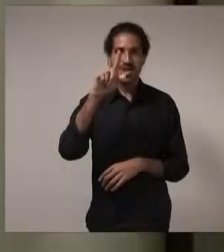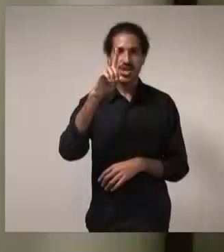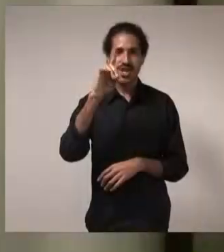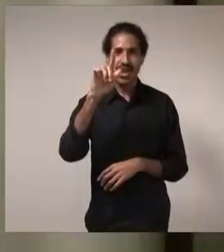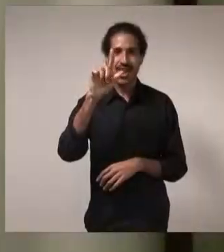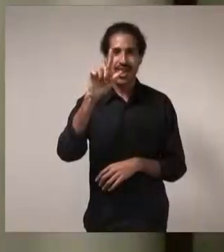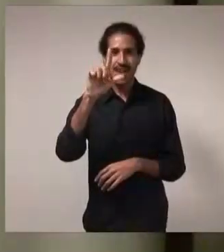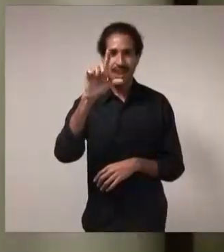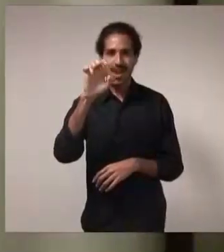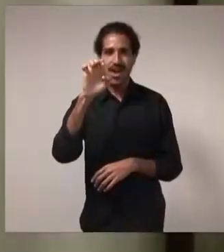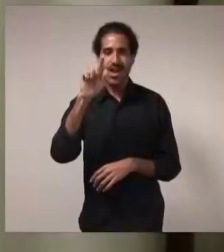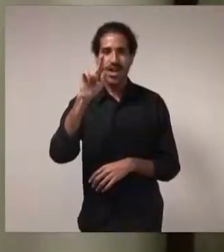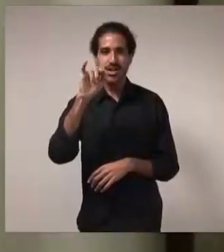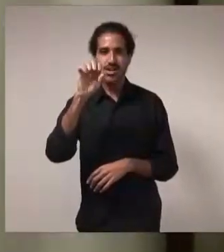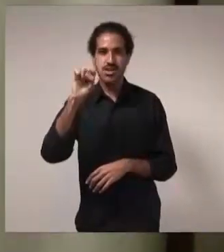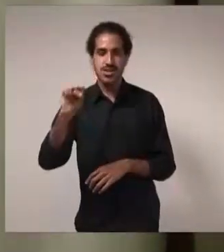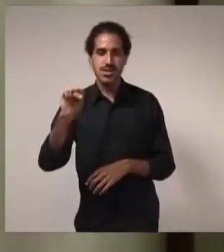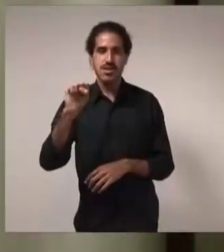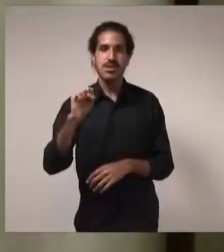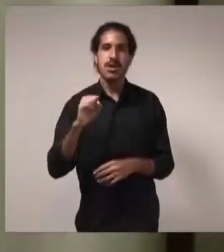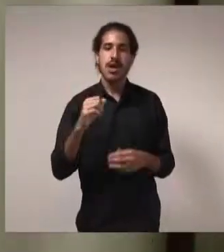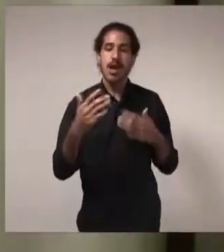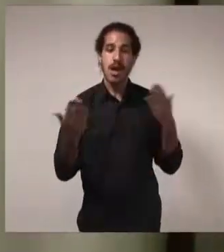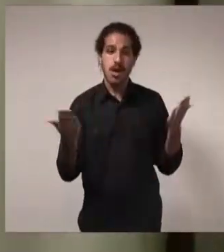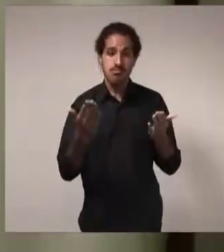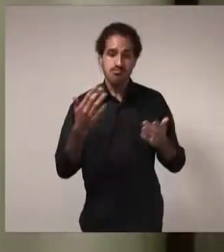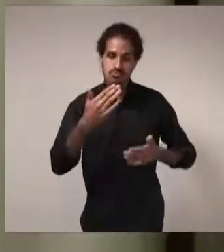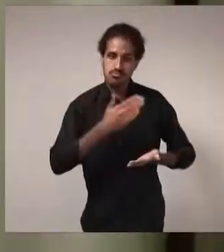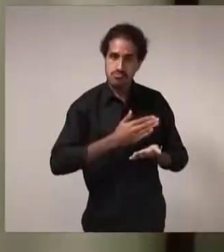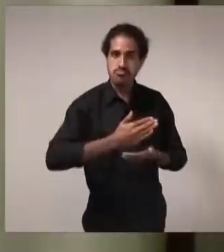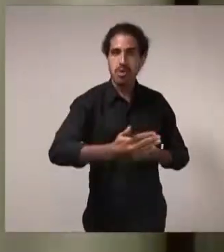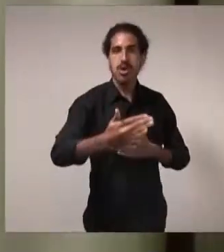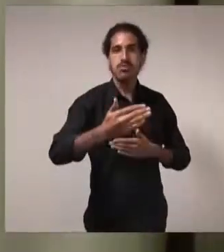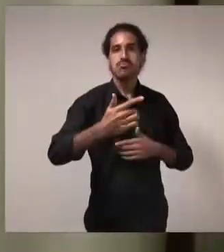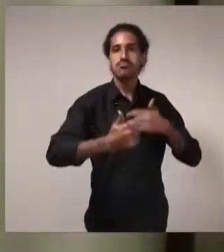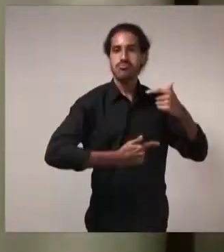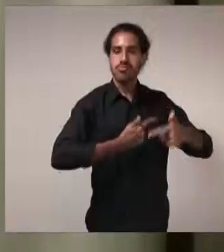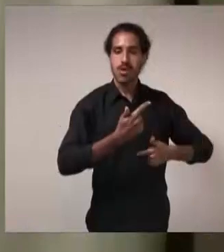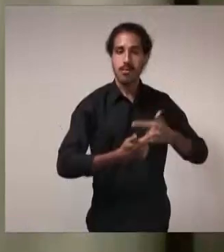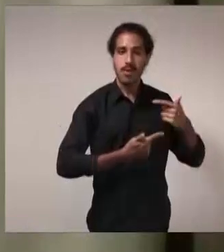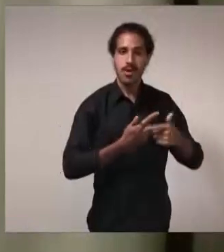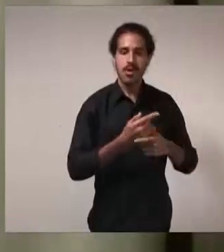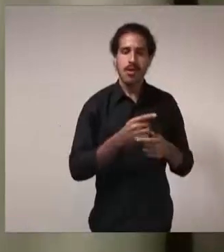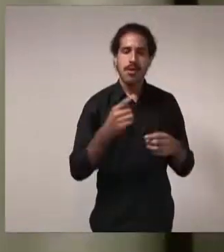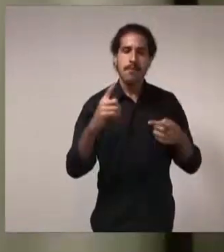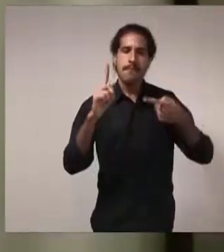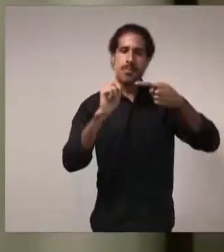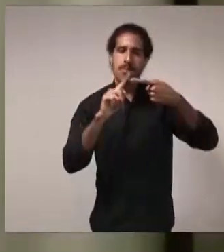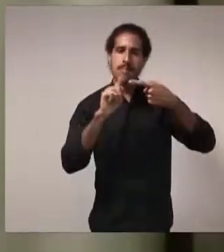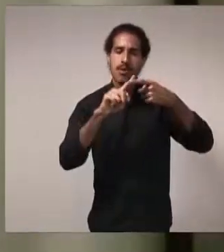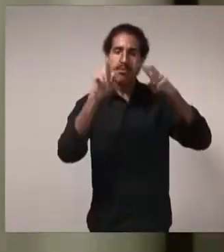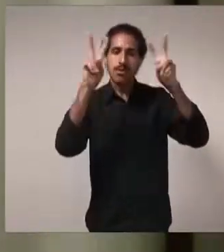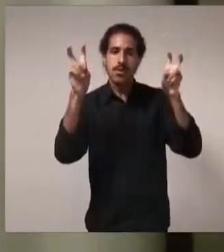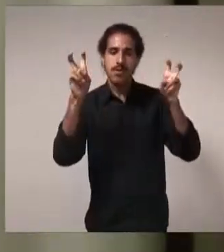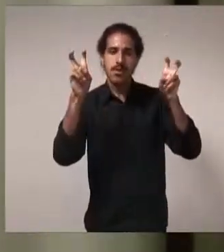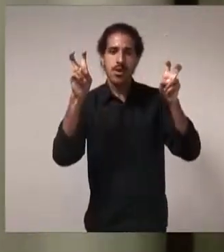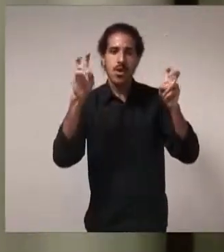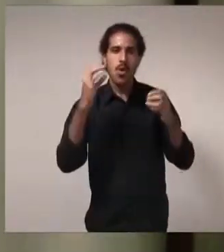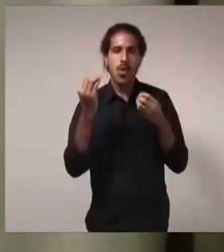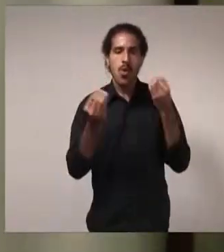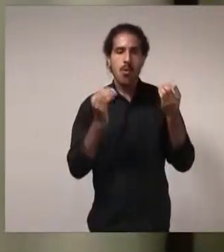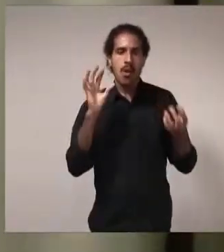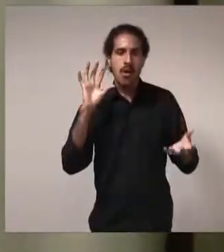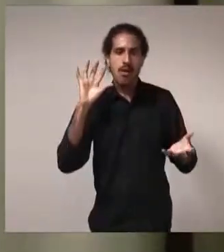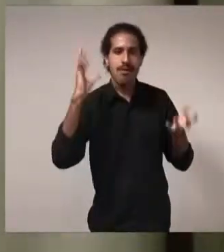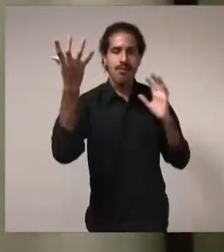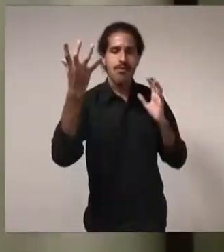Iniciamos nossas atividades de hoje com o primeiro case, cujo tema é soluções em recursos